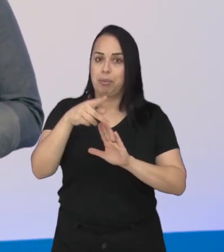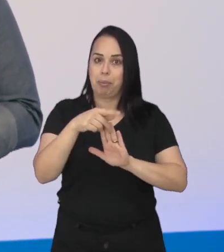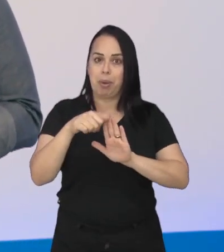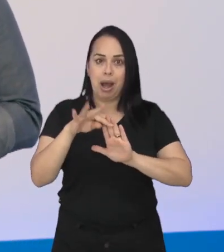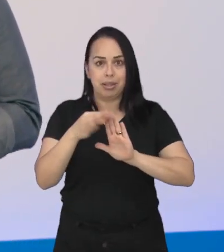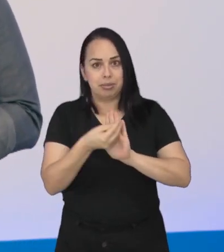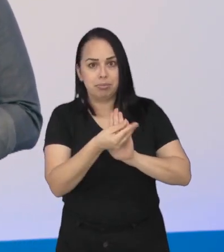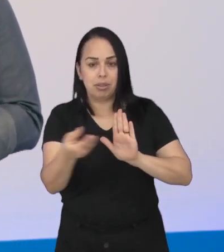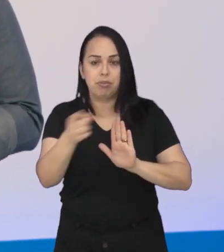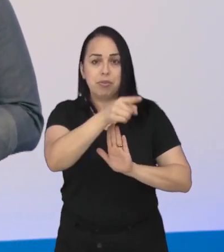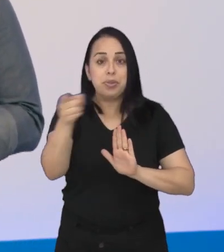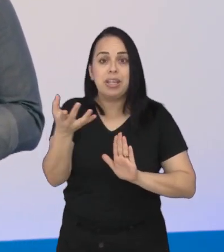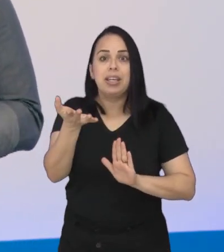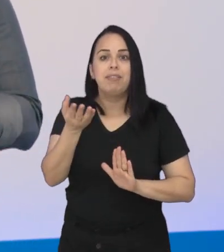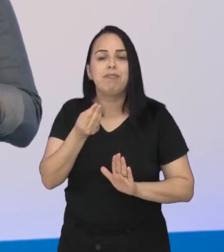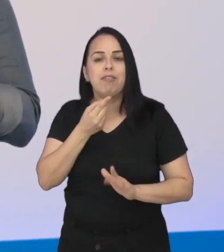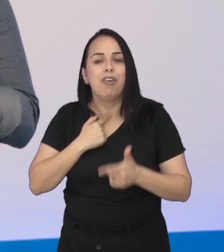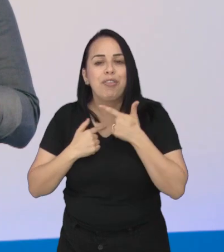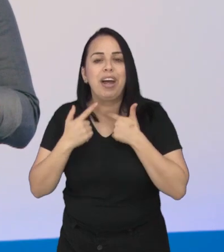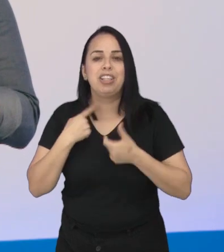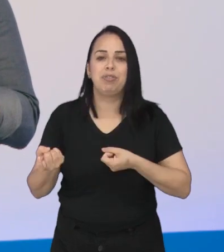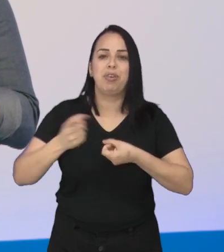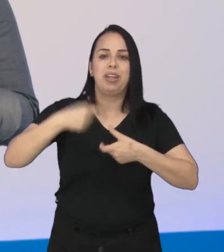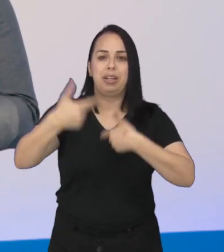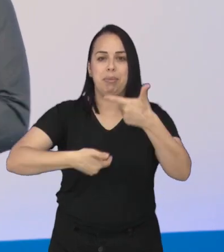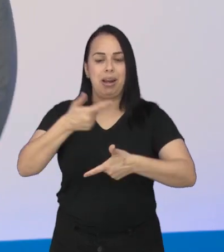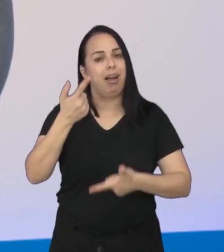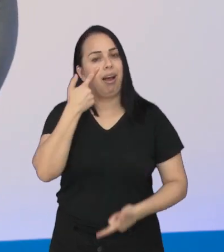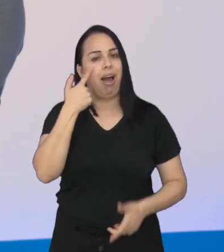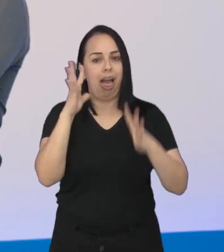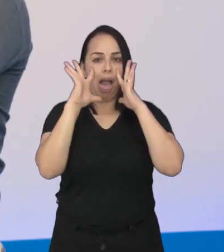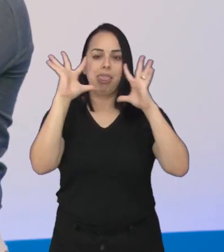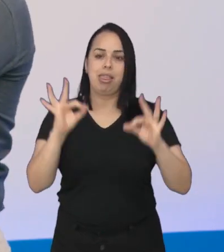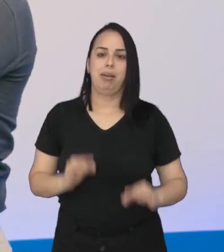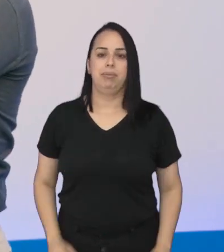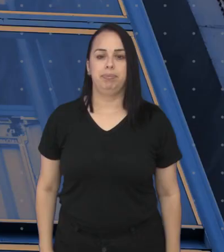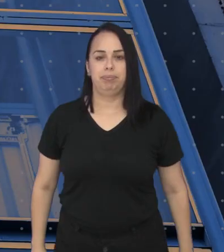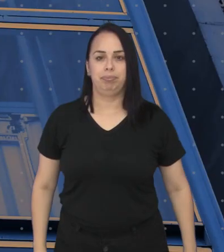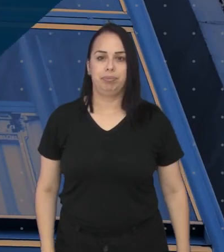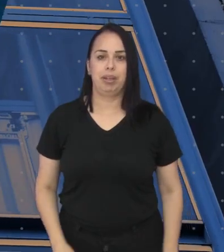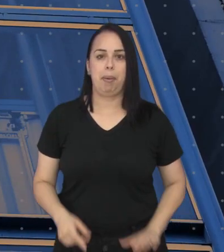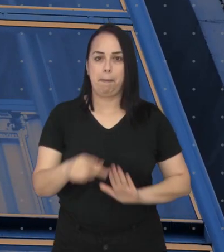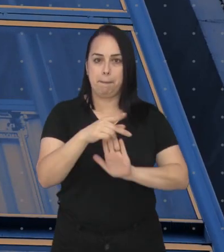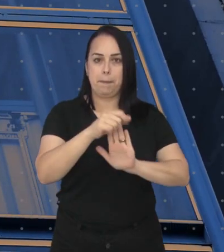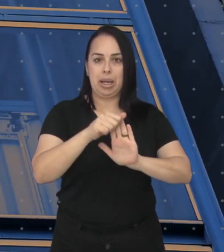trabalho oferecidas no PAT. Para você que busca uma recolocação, é só ficar de olho.